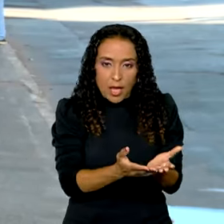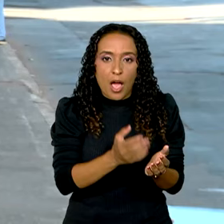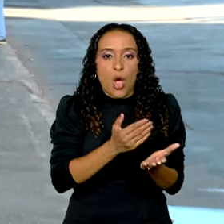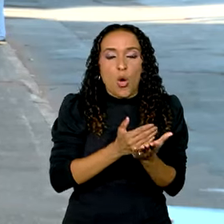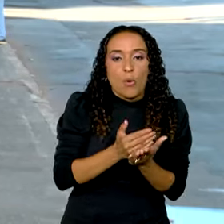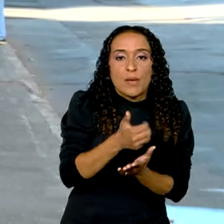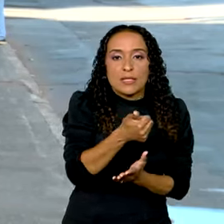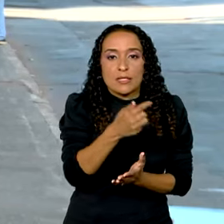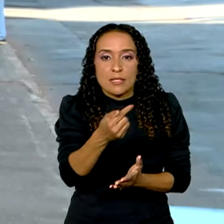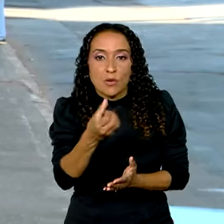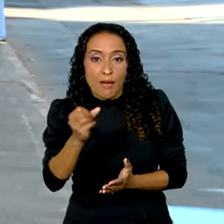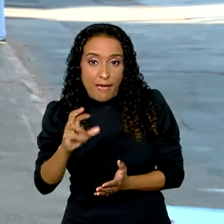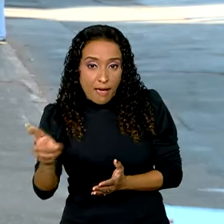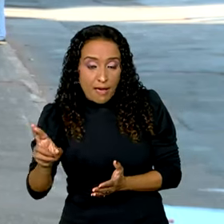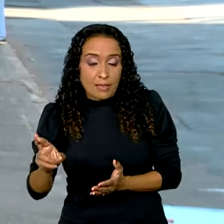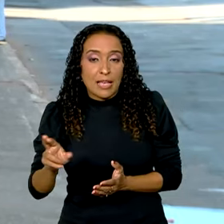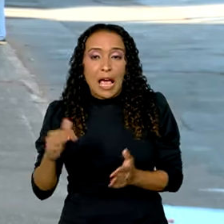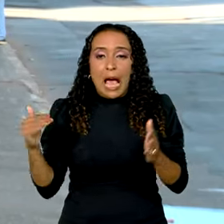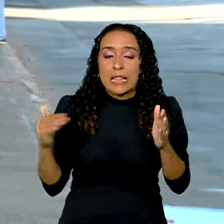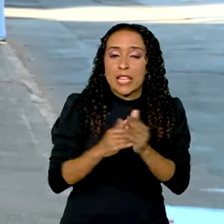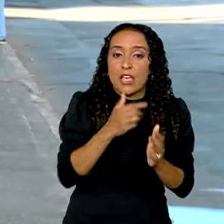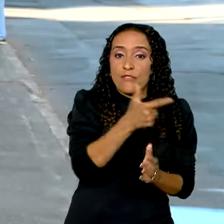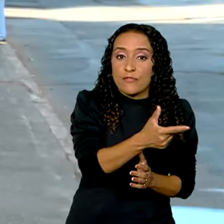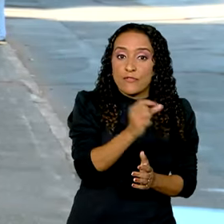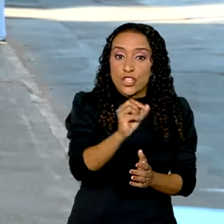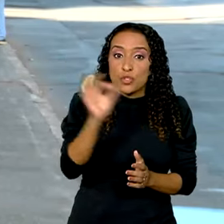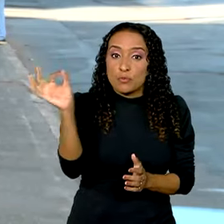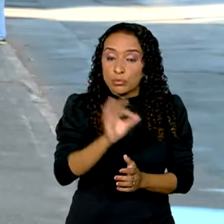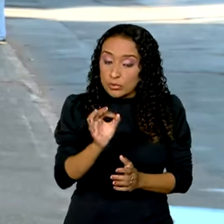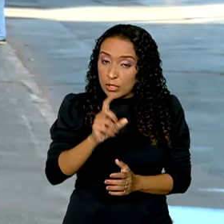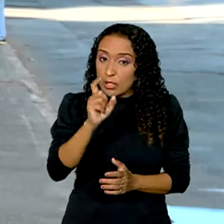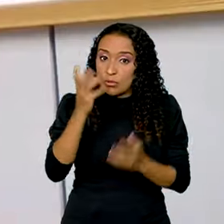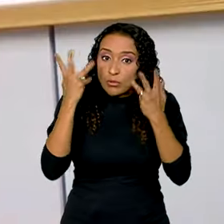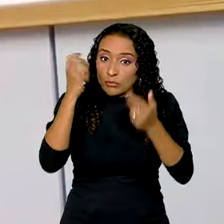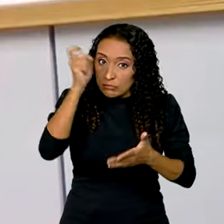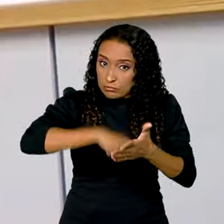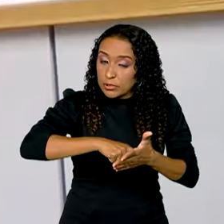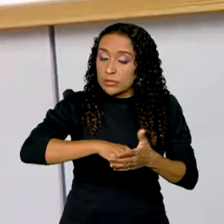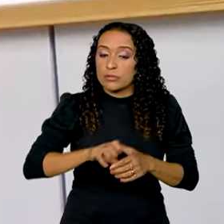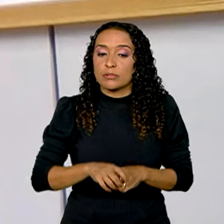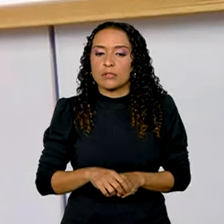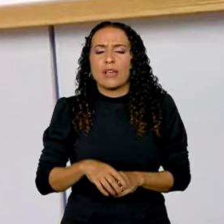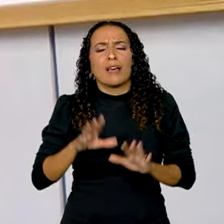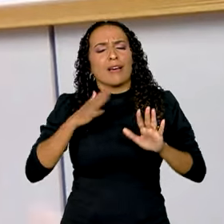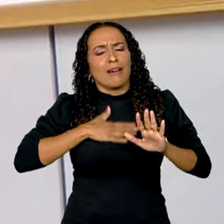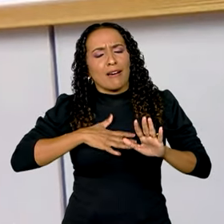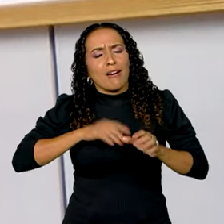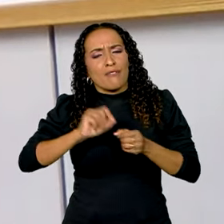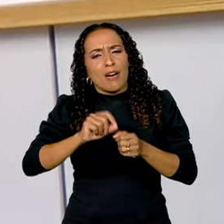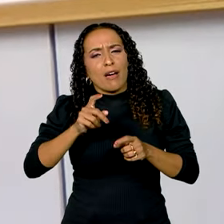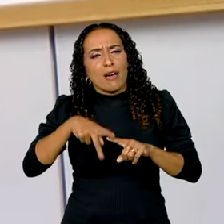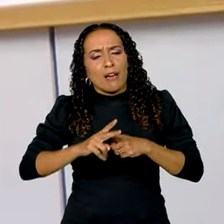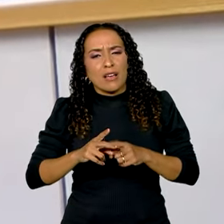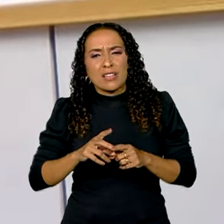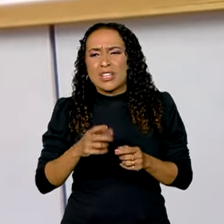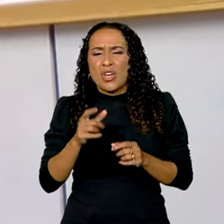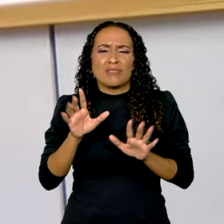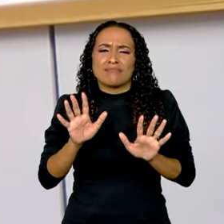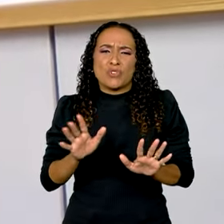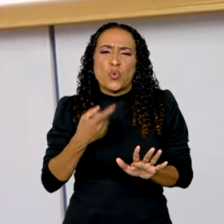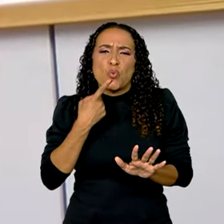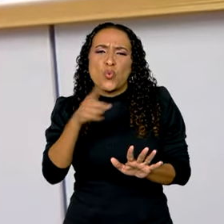,74 e vai até 20% do imposto devido. Faça com calma, não deixe para a última hora e vai dar